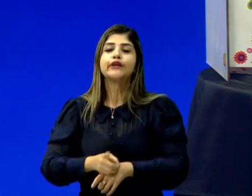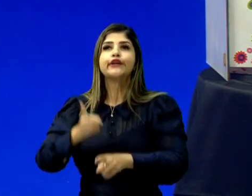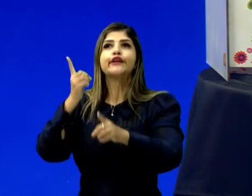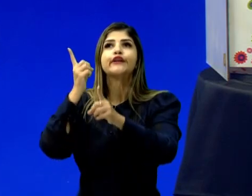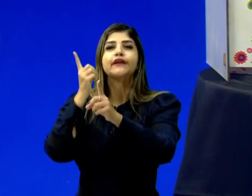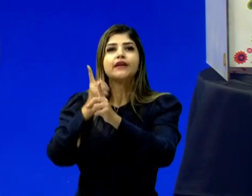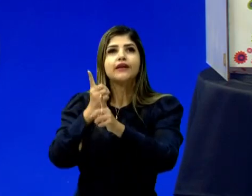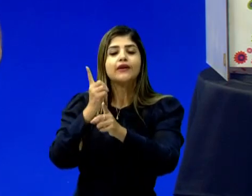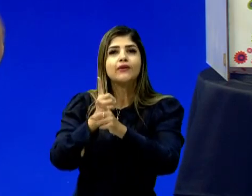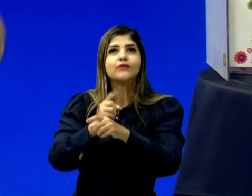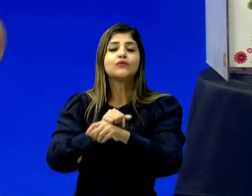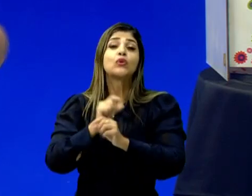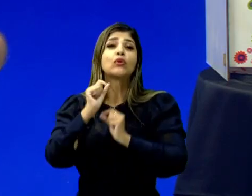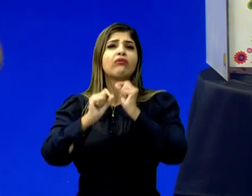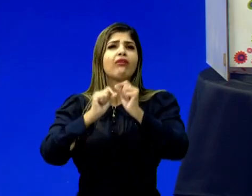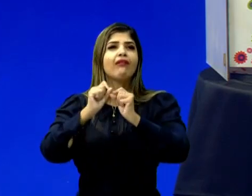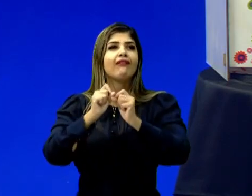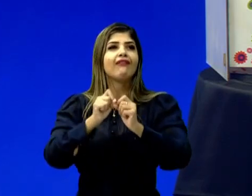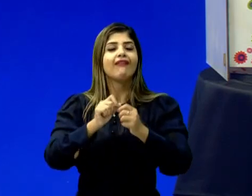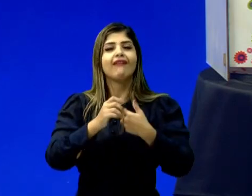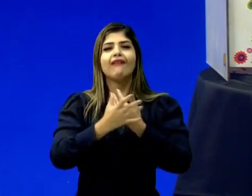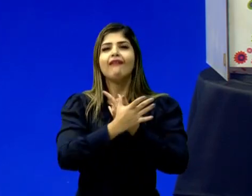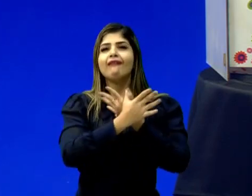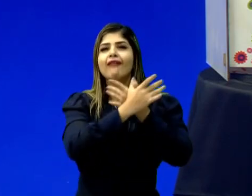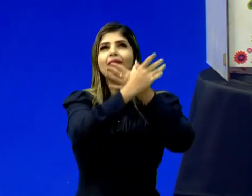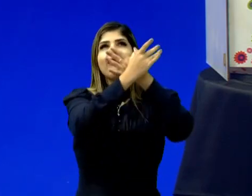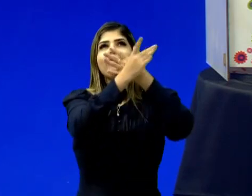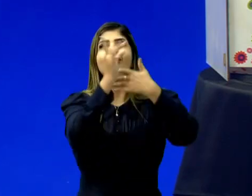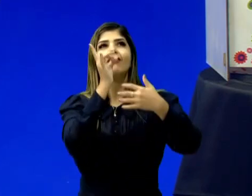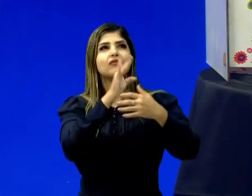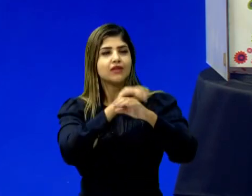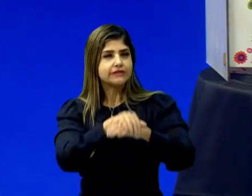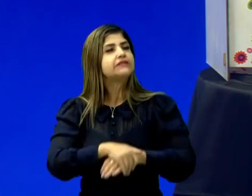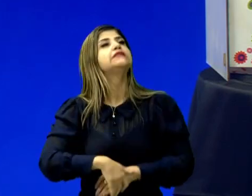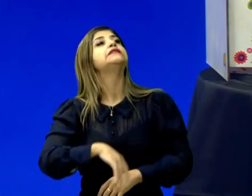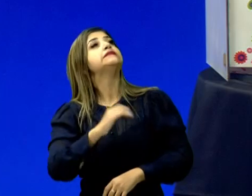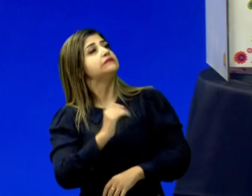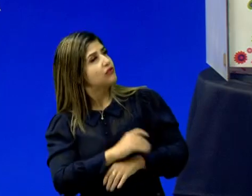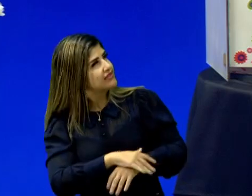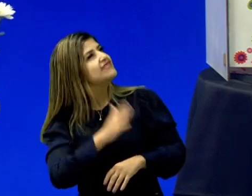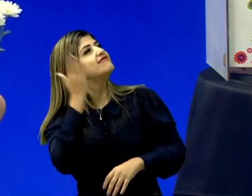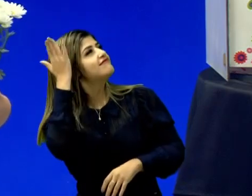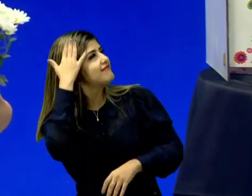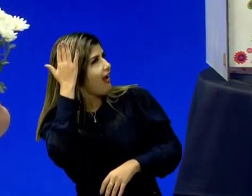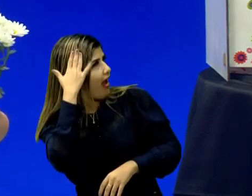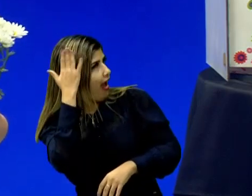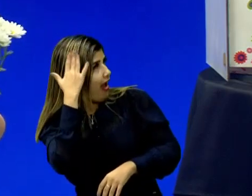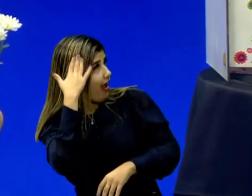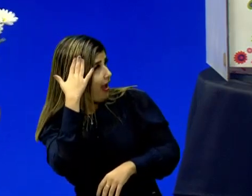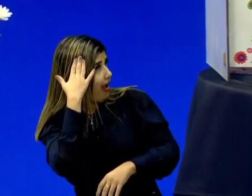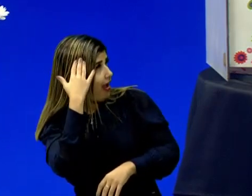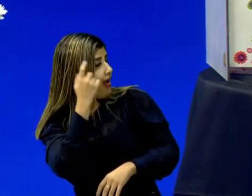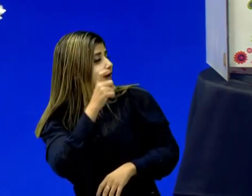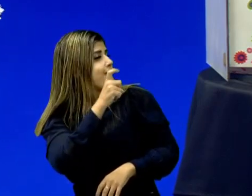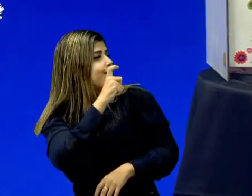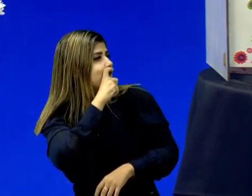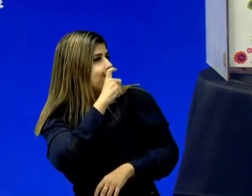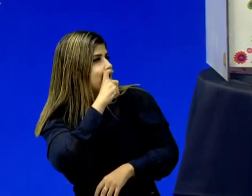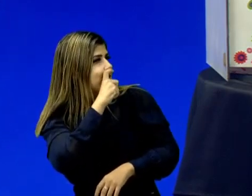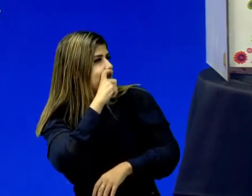Borboleta Azul. E sabe o que ela falou para a Borboleta? Sabe, Borboleta, o frio da